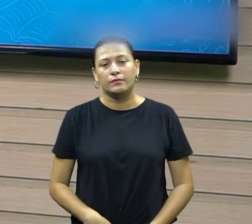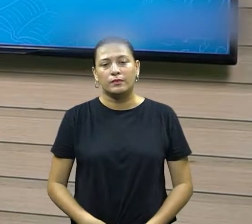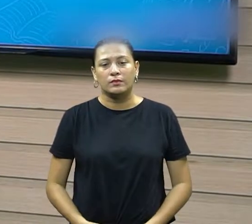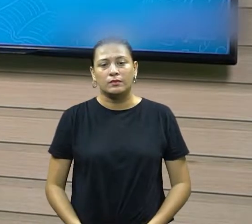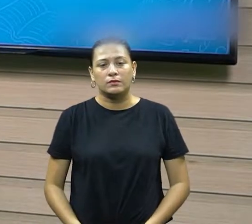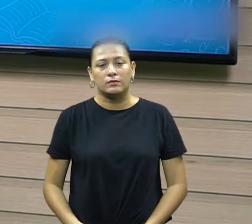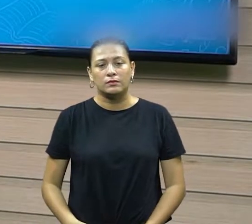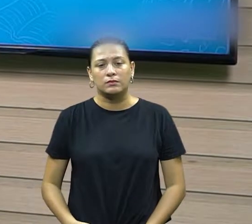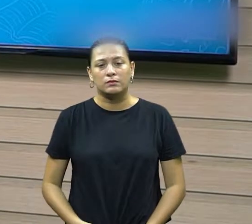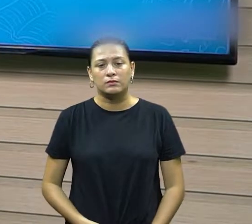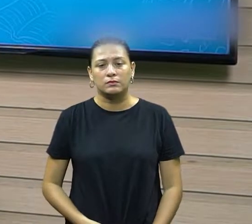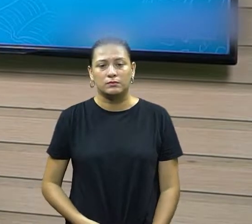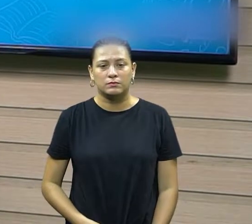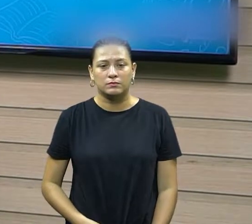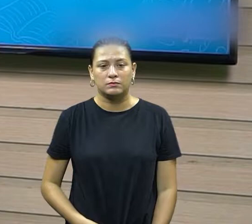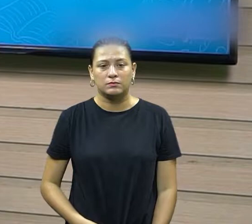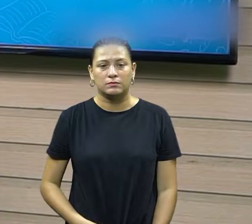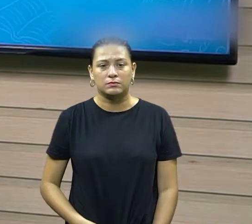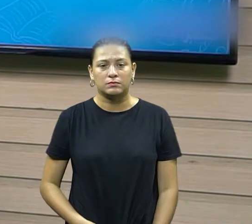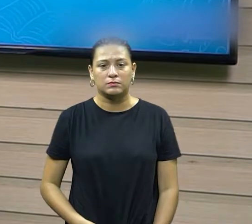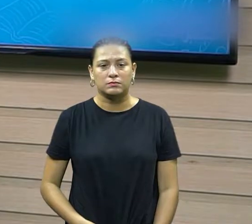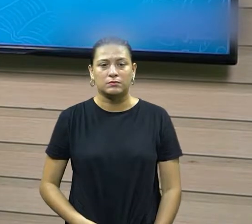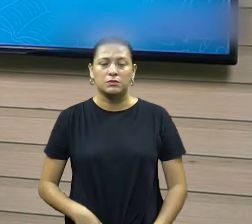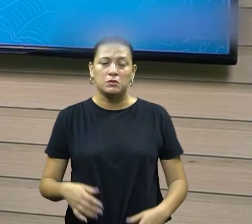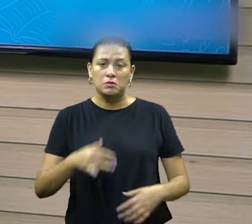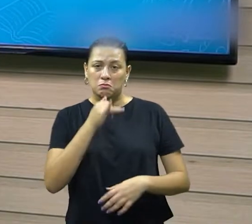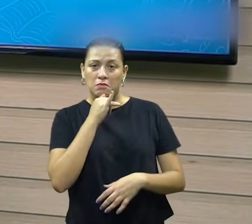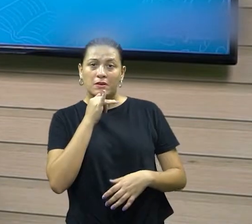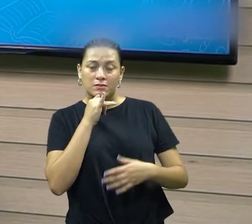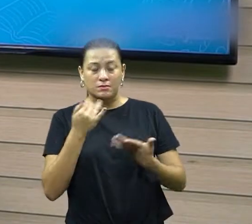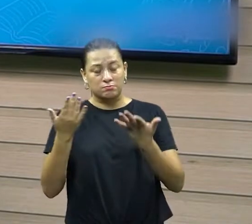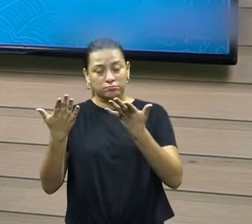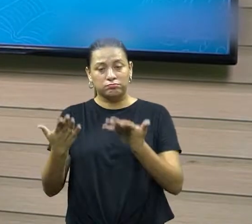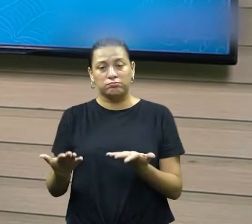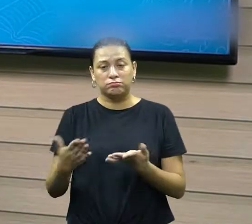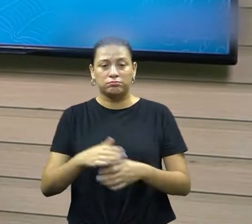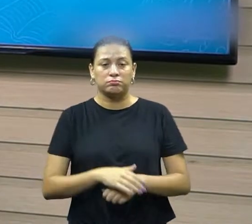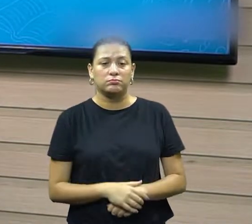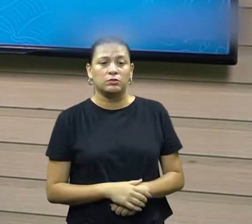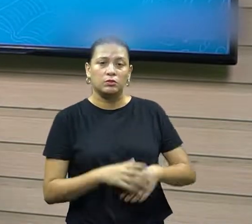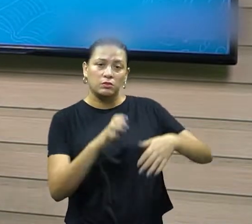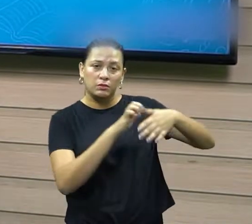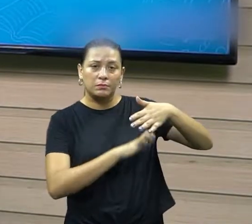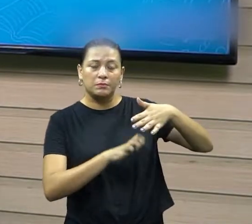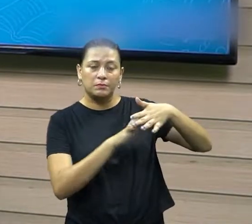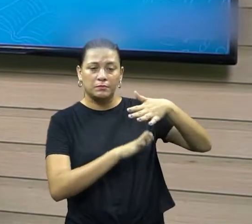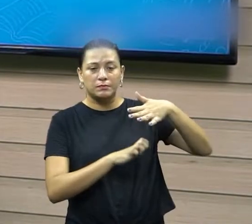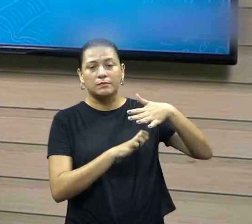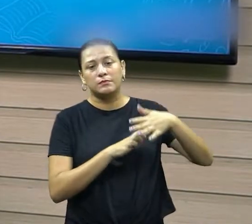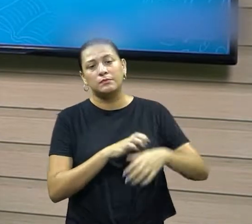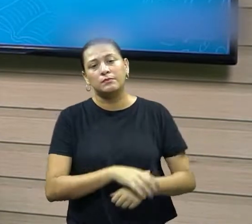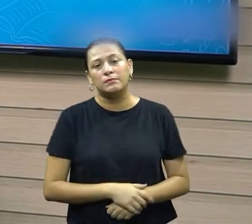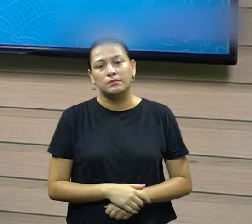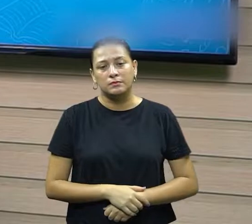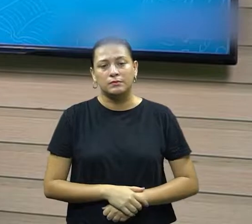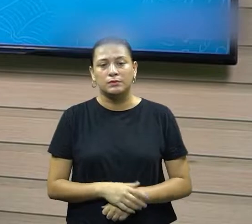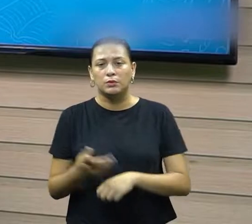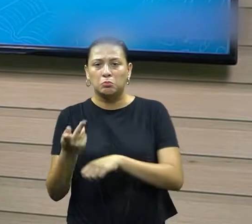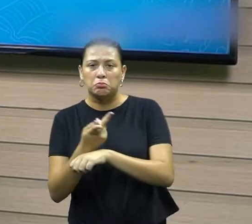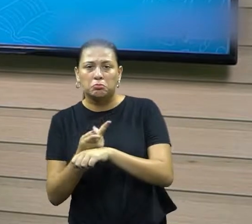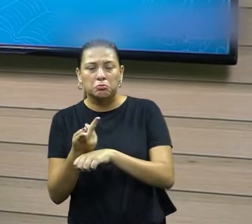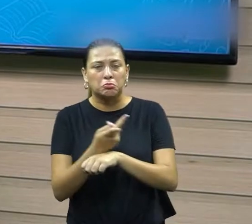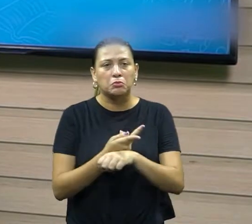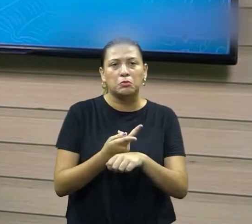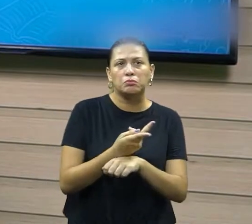um exemplo que ele deixa bem claro, em relação, quando é uma empresa, ela busca um empreendimento em uma determinada